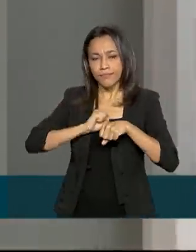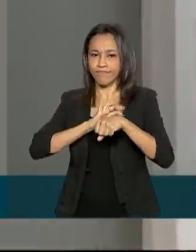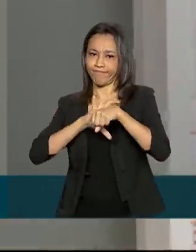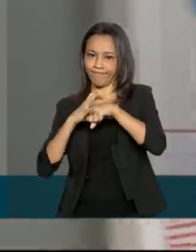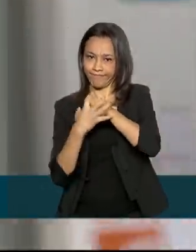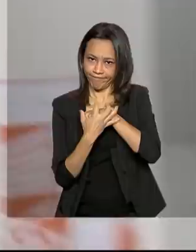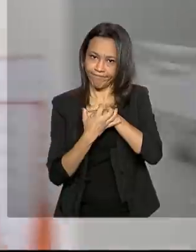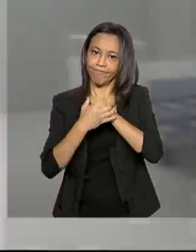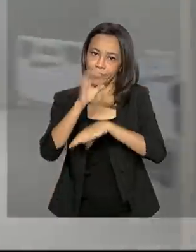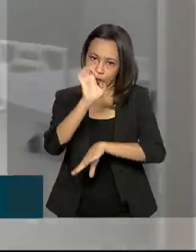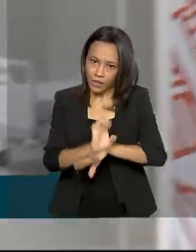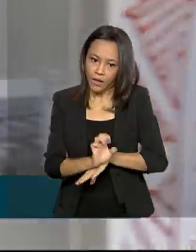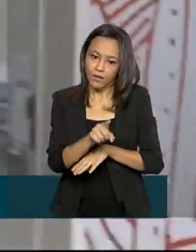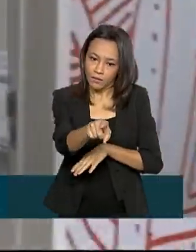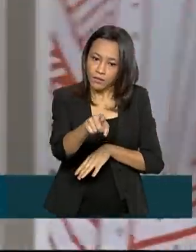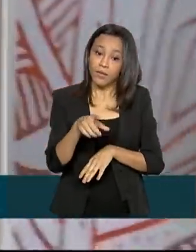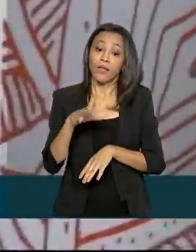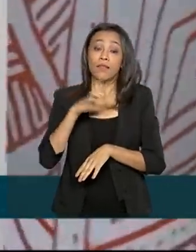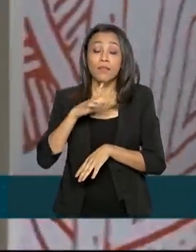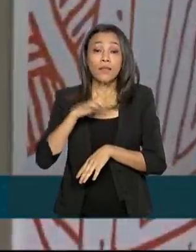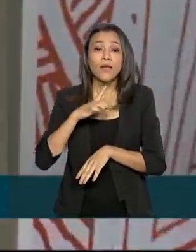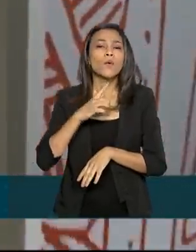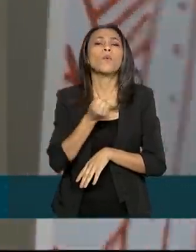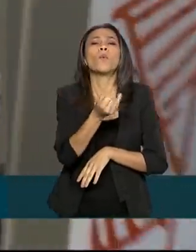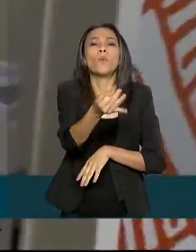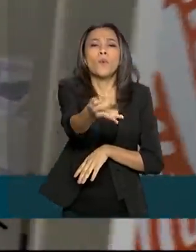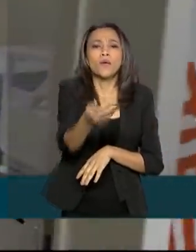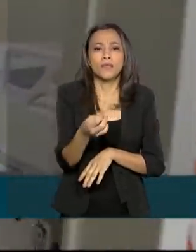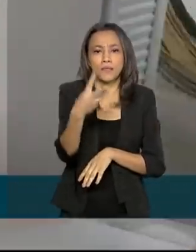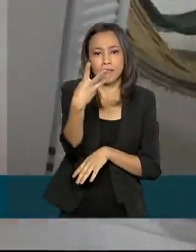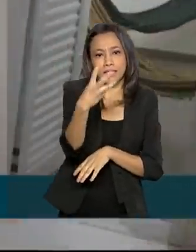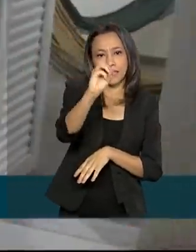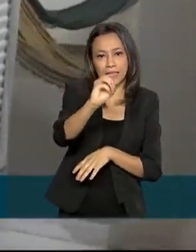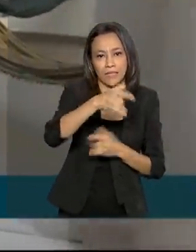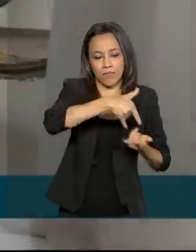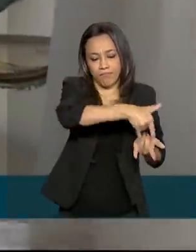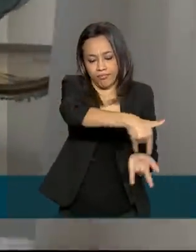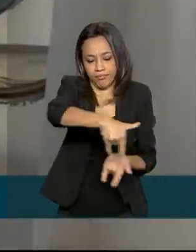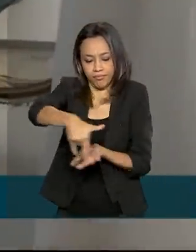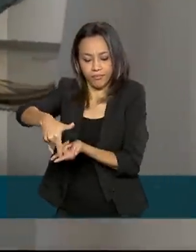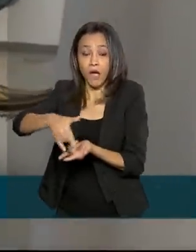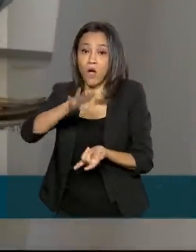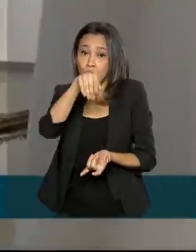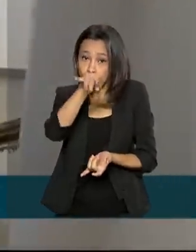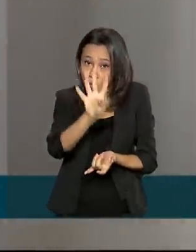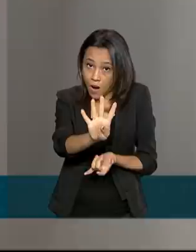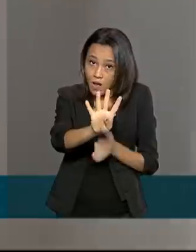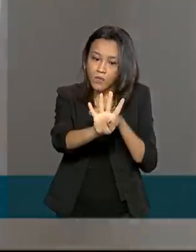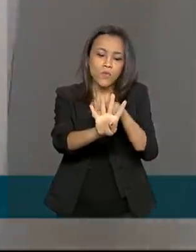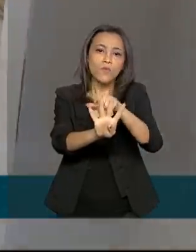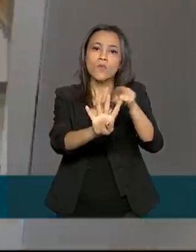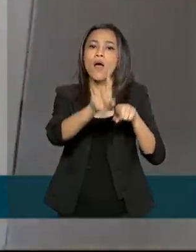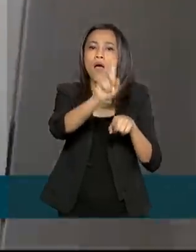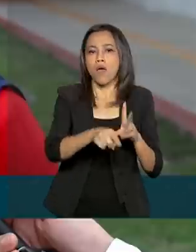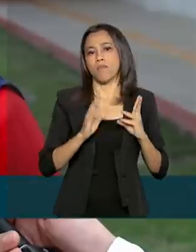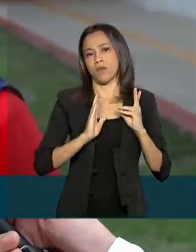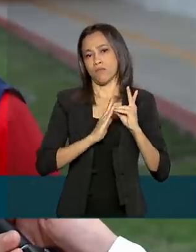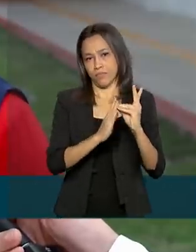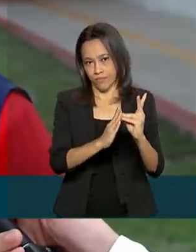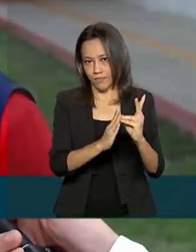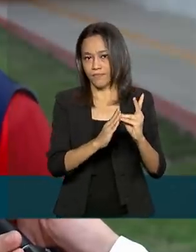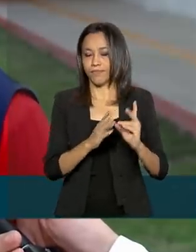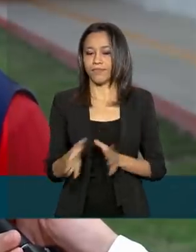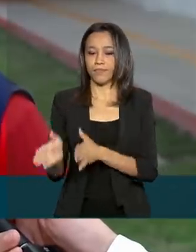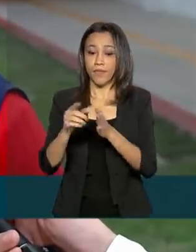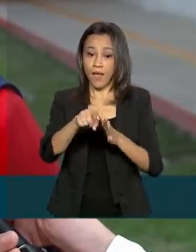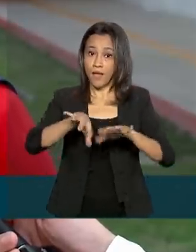no estado. O local tem capacidade para 30 leitos adultos. Quatro são exclusivos para indígenas. É uma